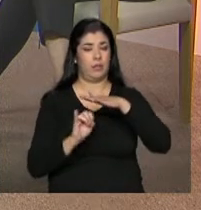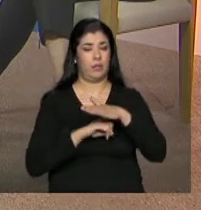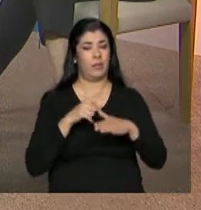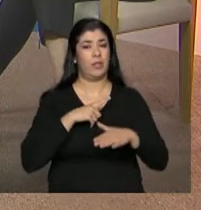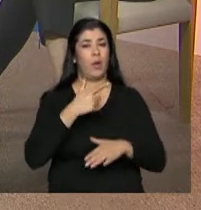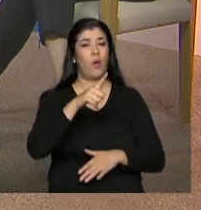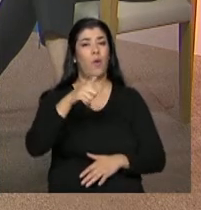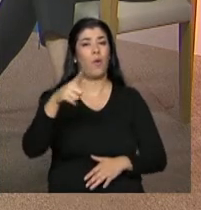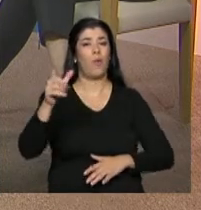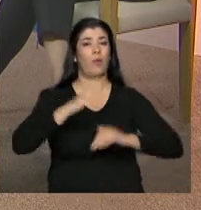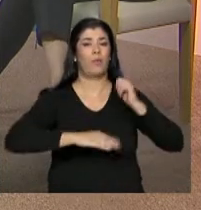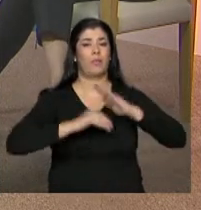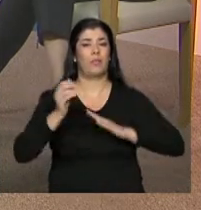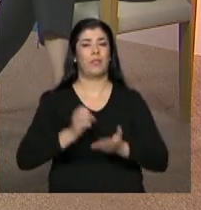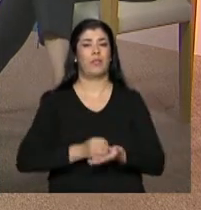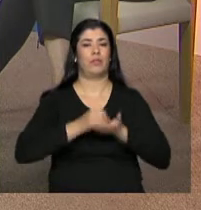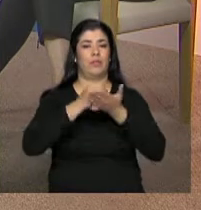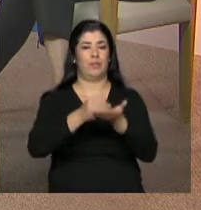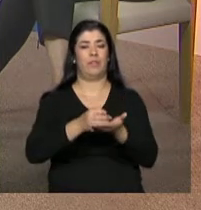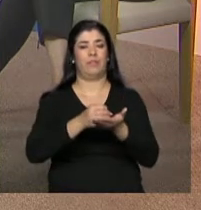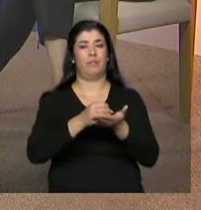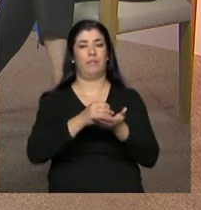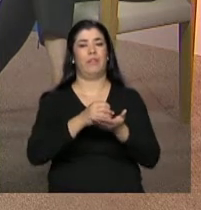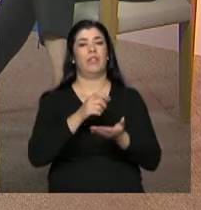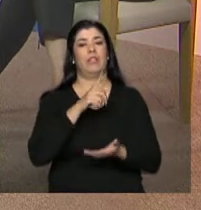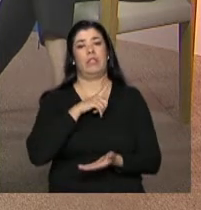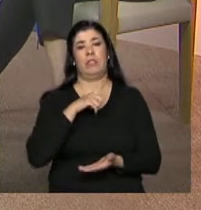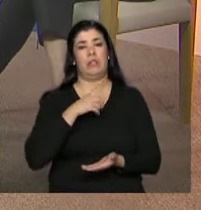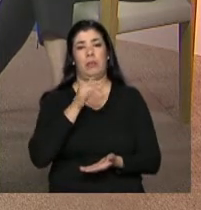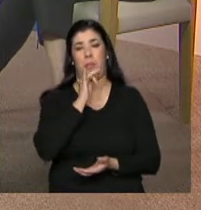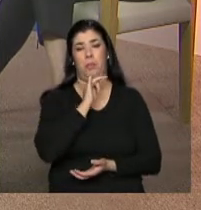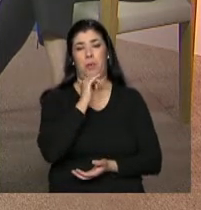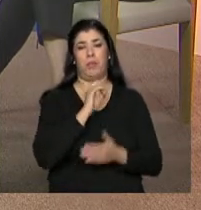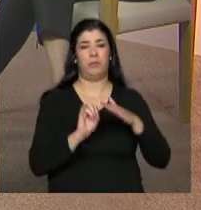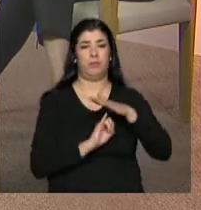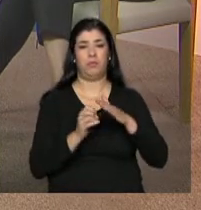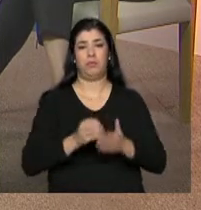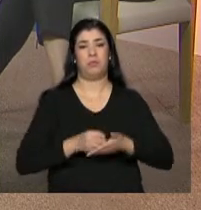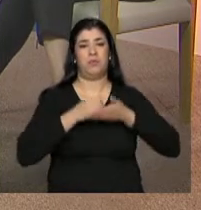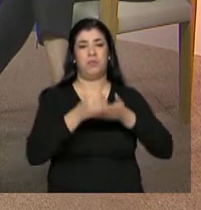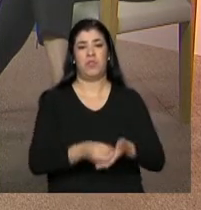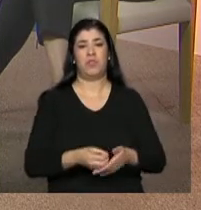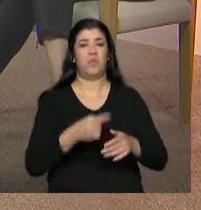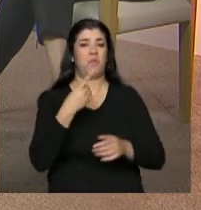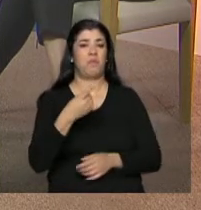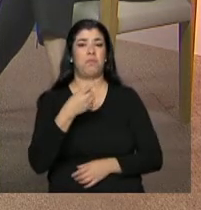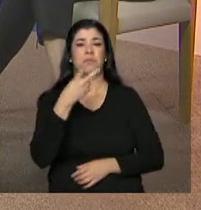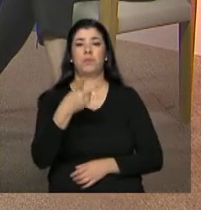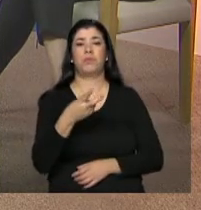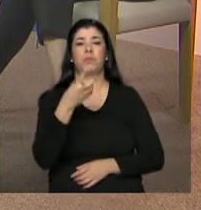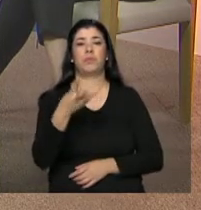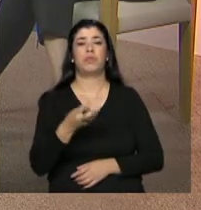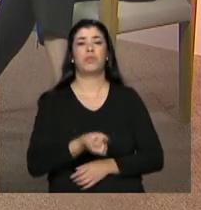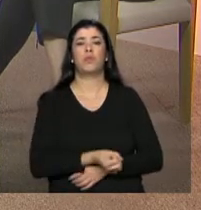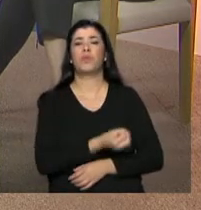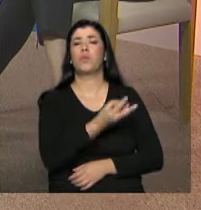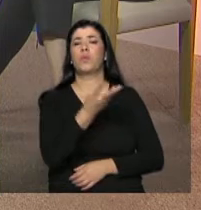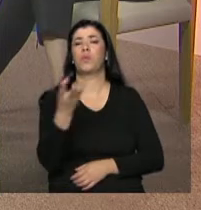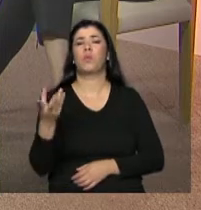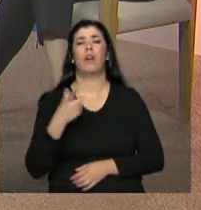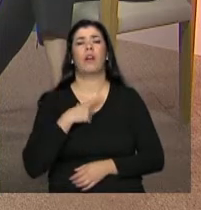ofertas. E a gente tem muito isso. Uma entidade que pode desenvolver uma, duas, três, quatro ou mais tipos de ofertas.